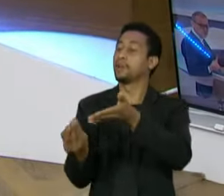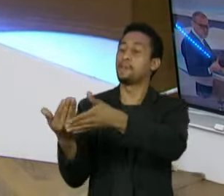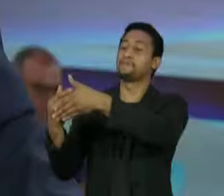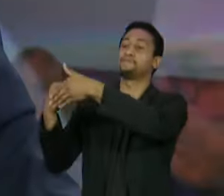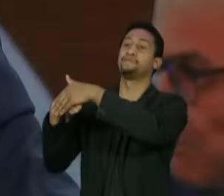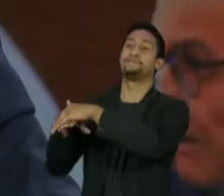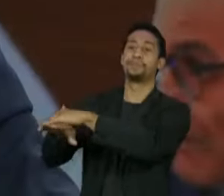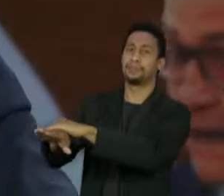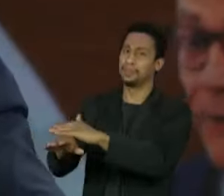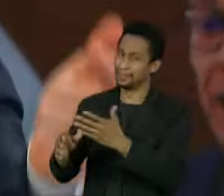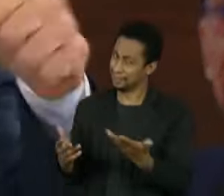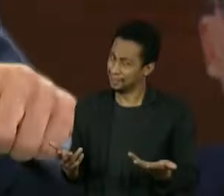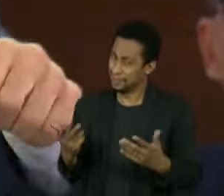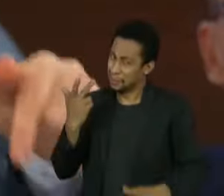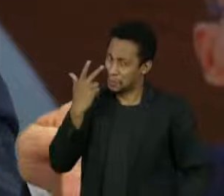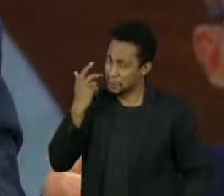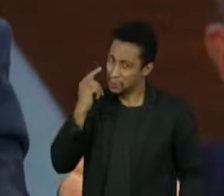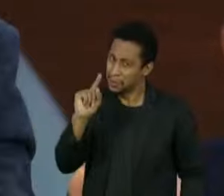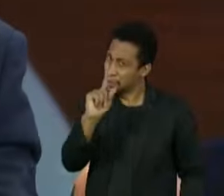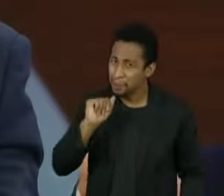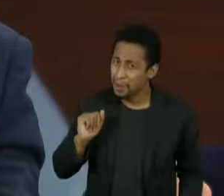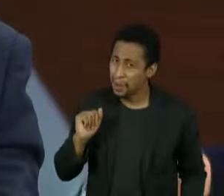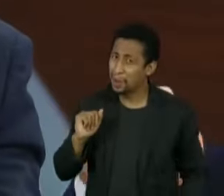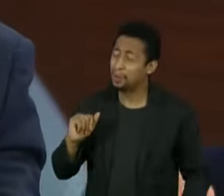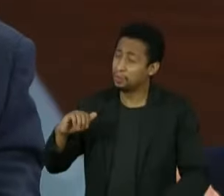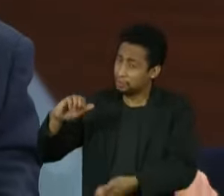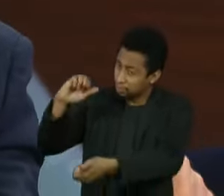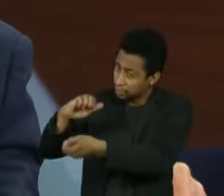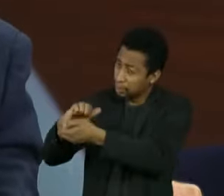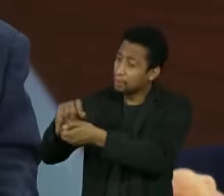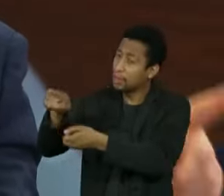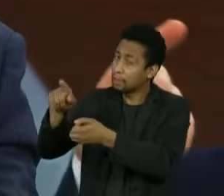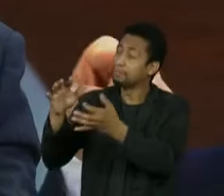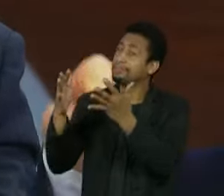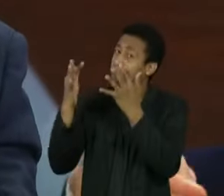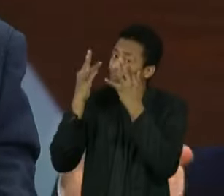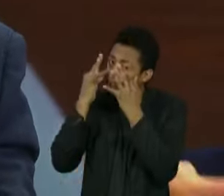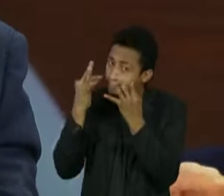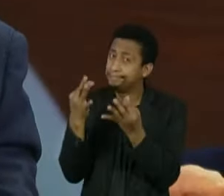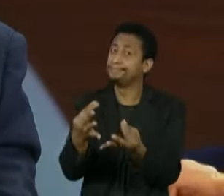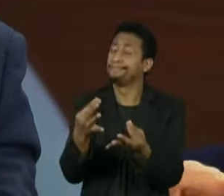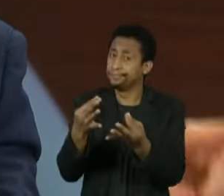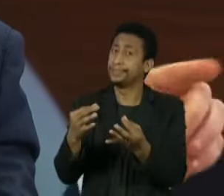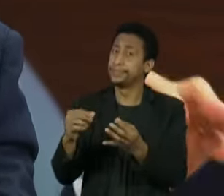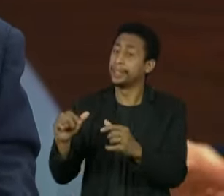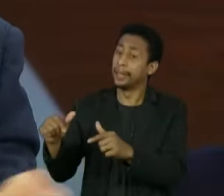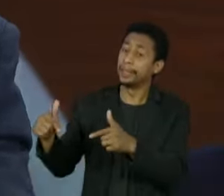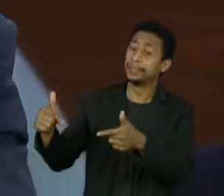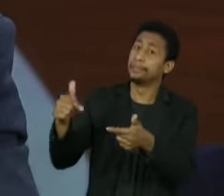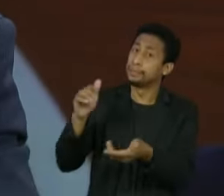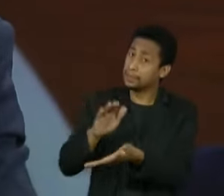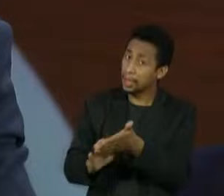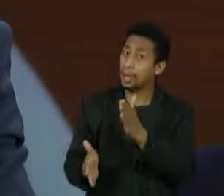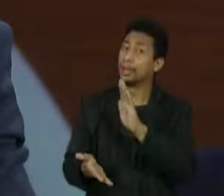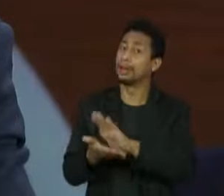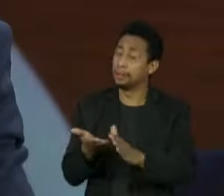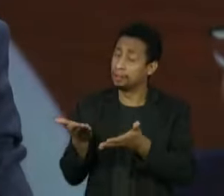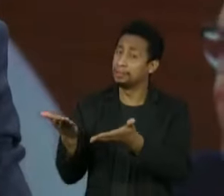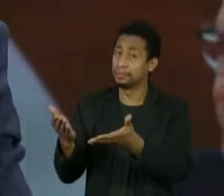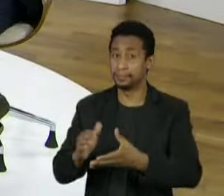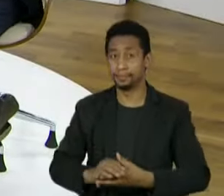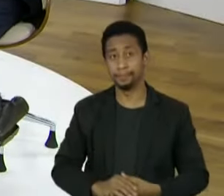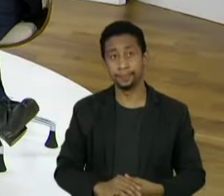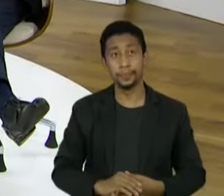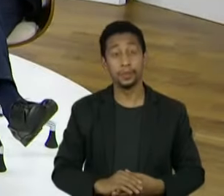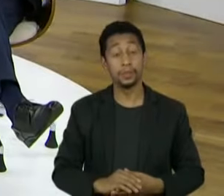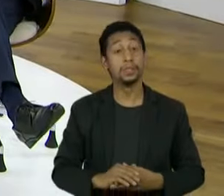normal no Supremo Tribunal Federal. Quer dizer, o Supremo, ele está atento a essa inoperância do procurador-geral. Seis já alertaram